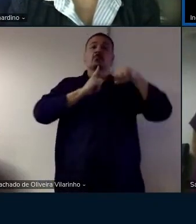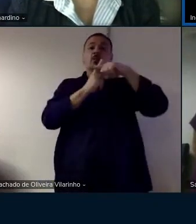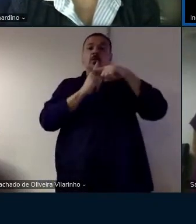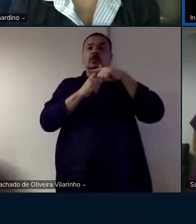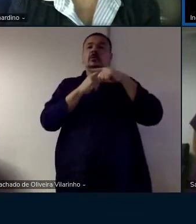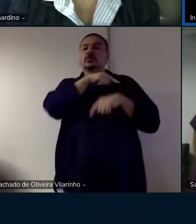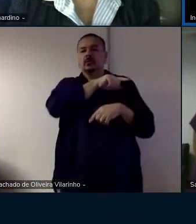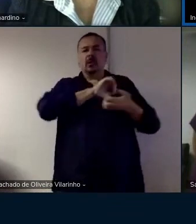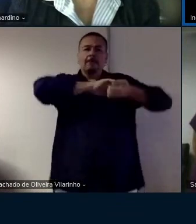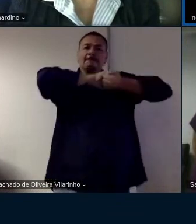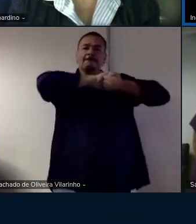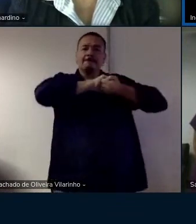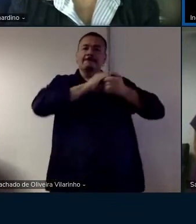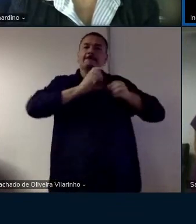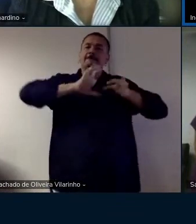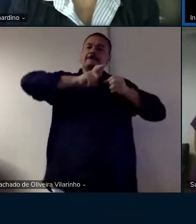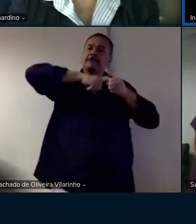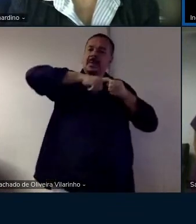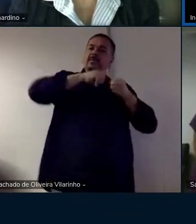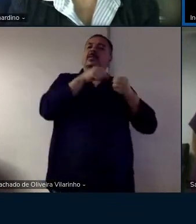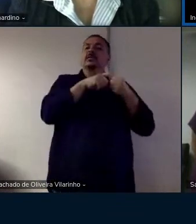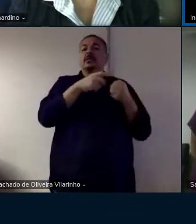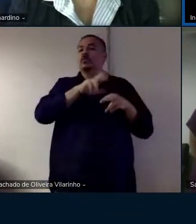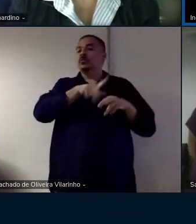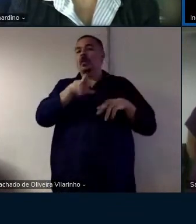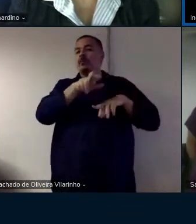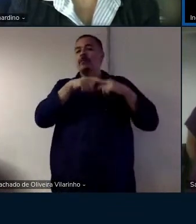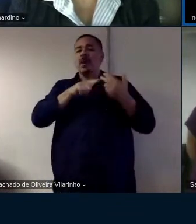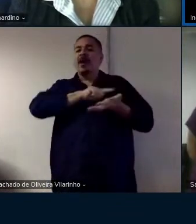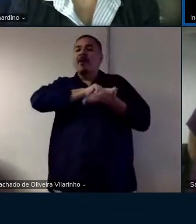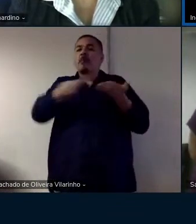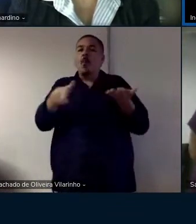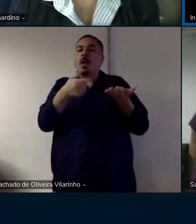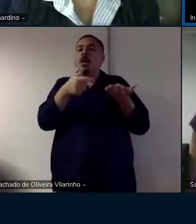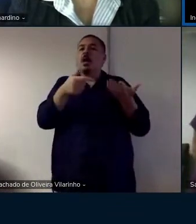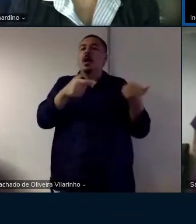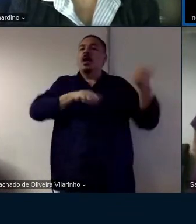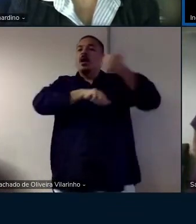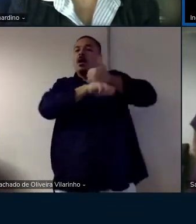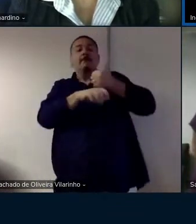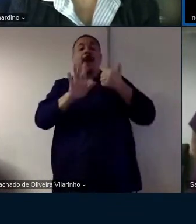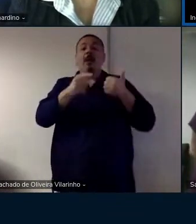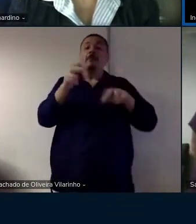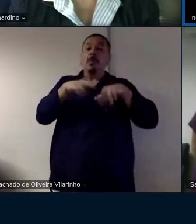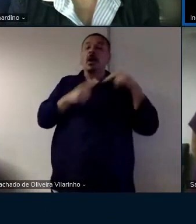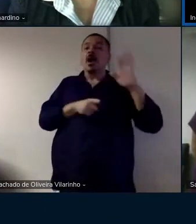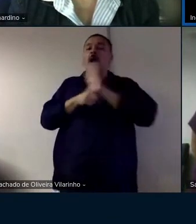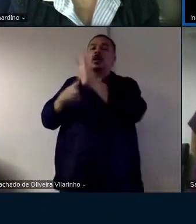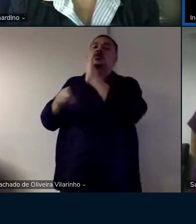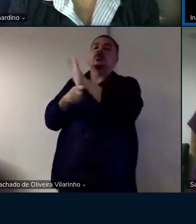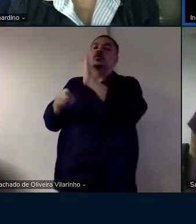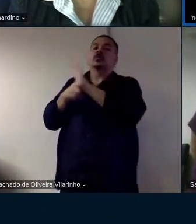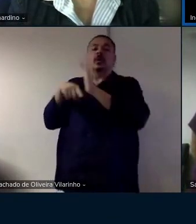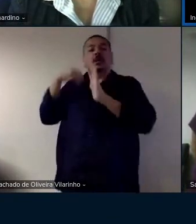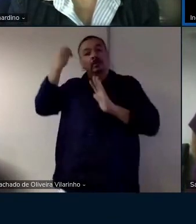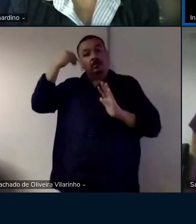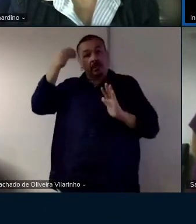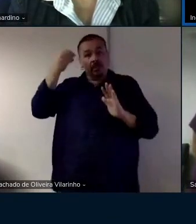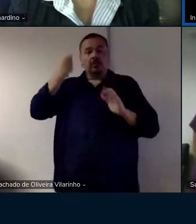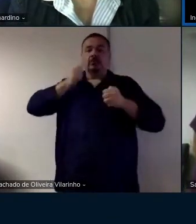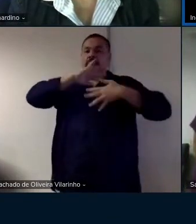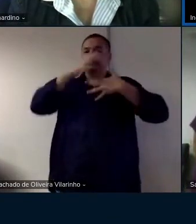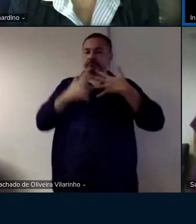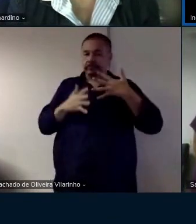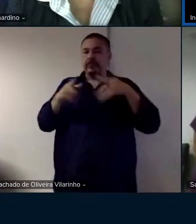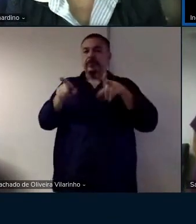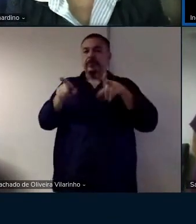parceria dela não pra preencher um espaço vazio mas pra colaborar mesmo nesse papel que você tem com a experiência e com os